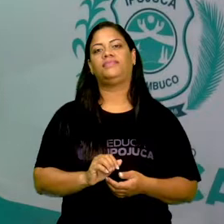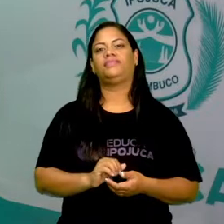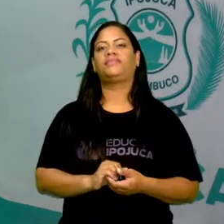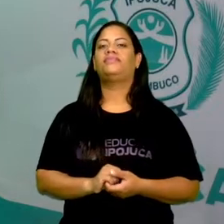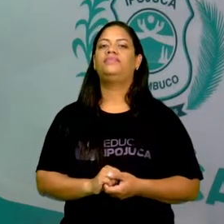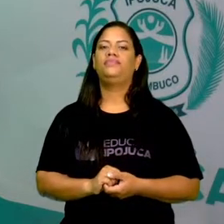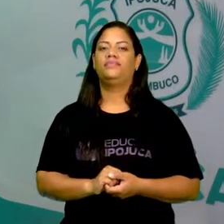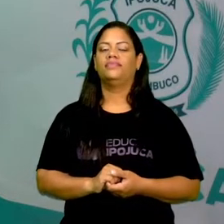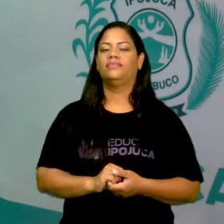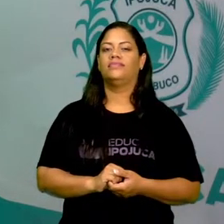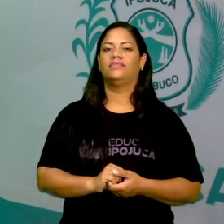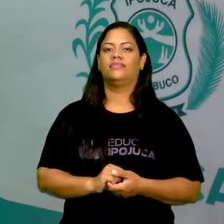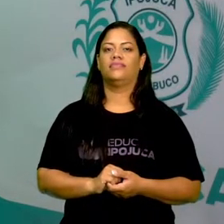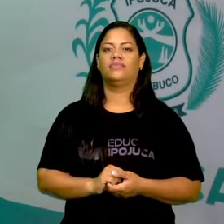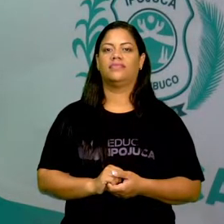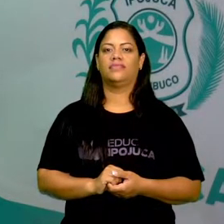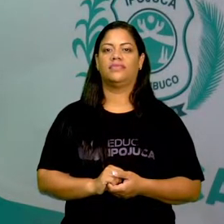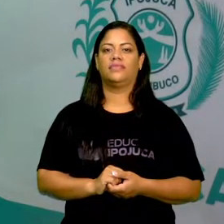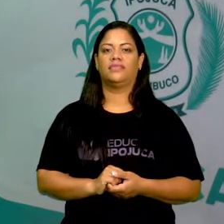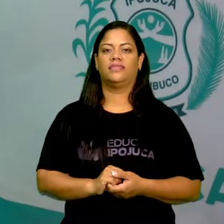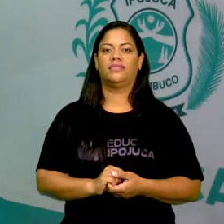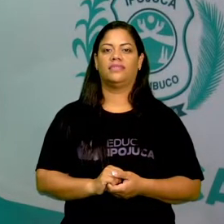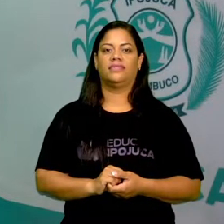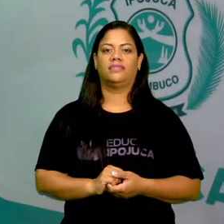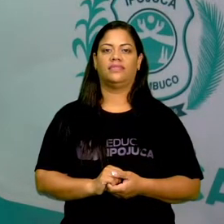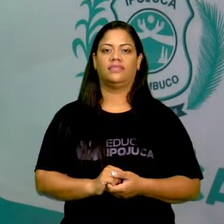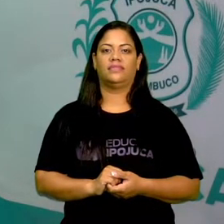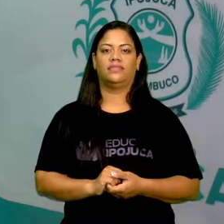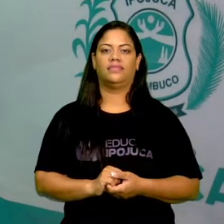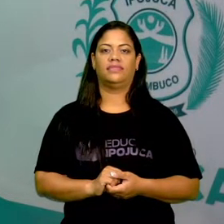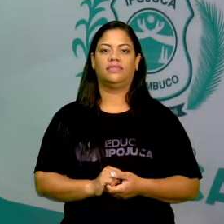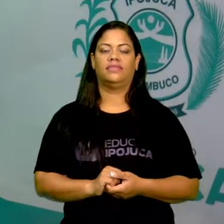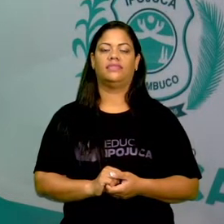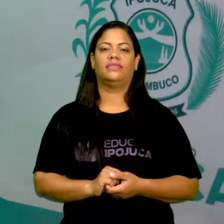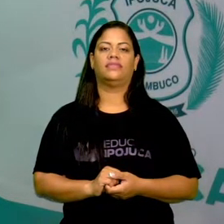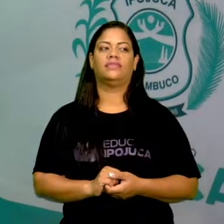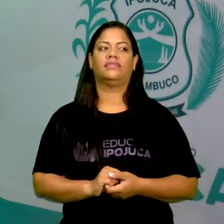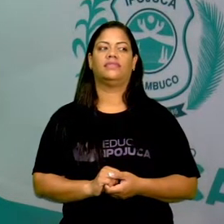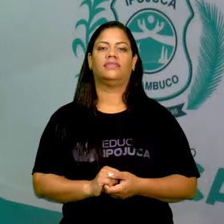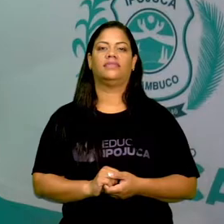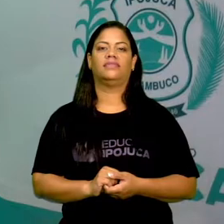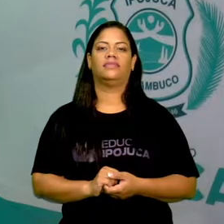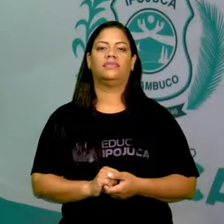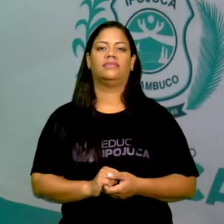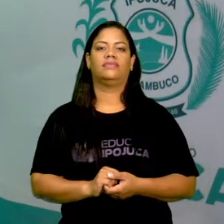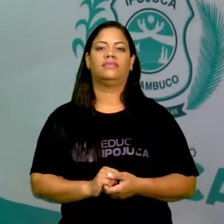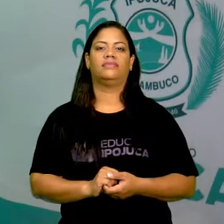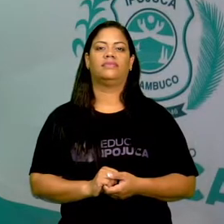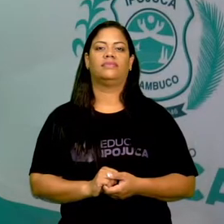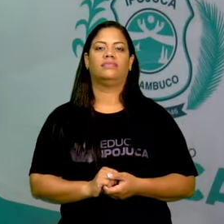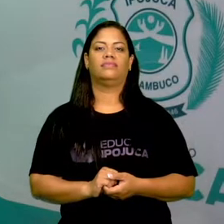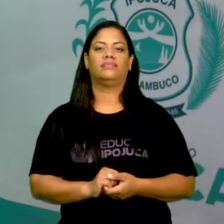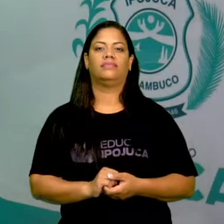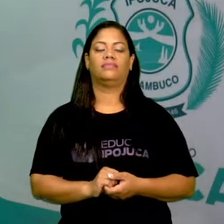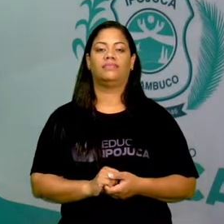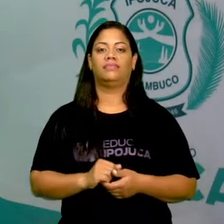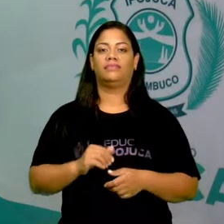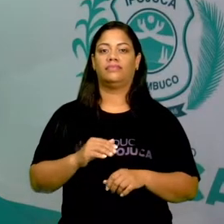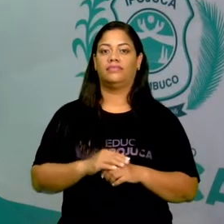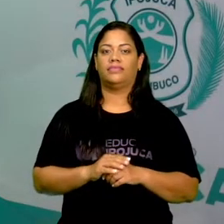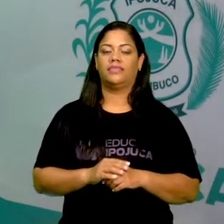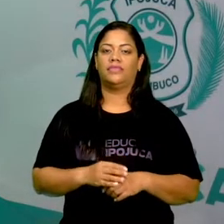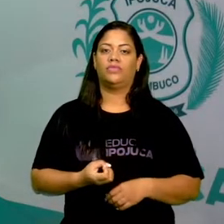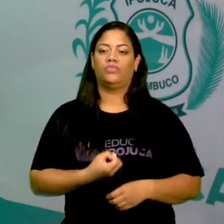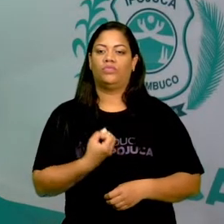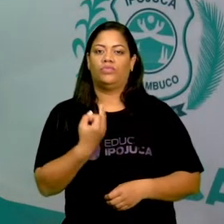São aqueles acentos que utilizamos para dar uma ênfase, uma